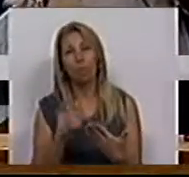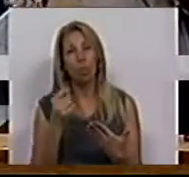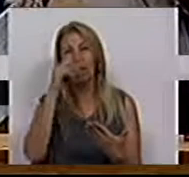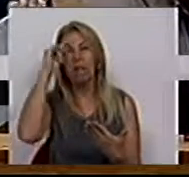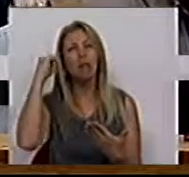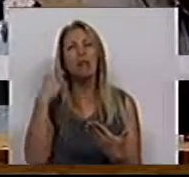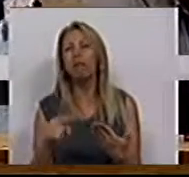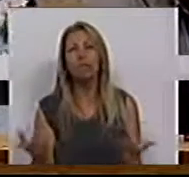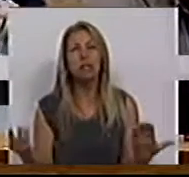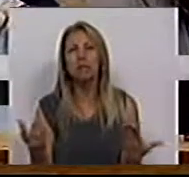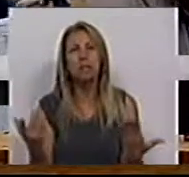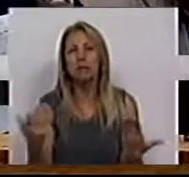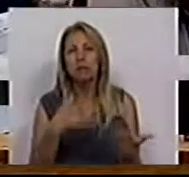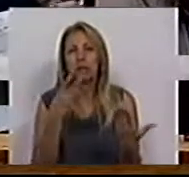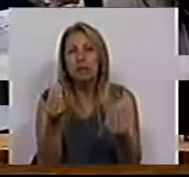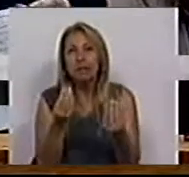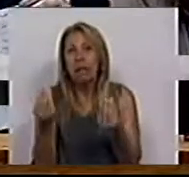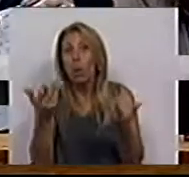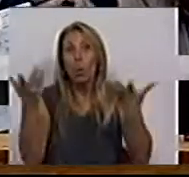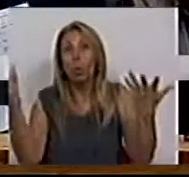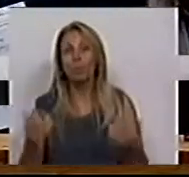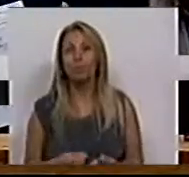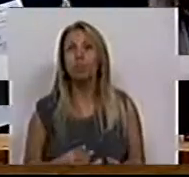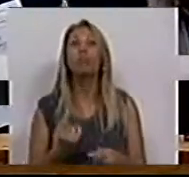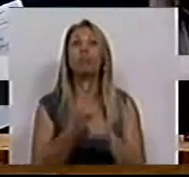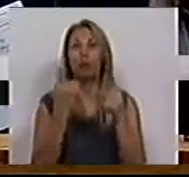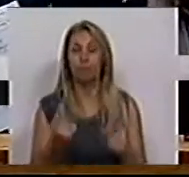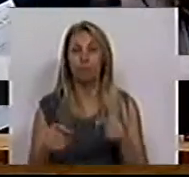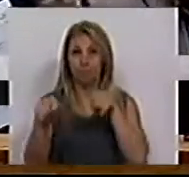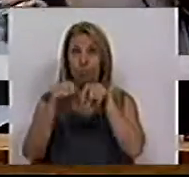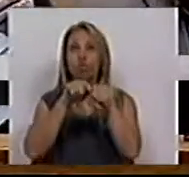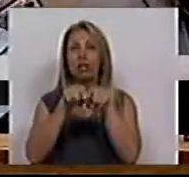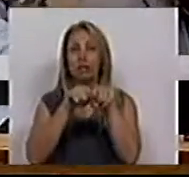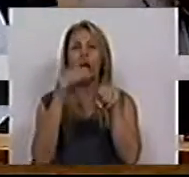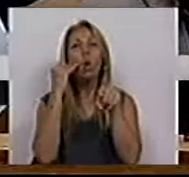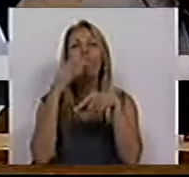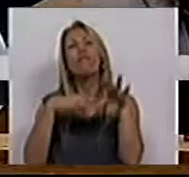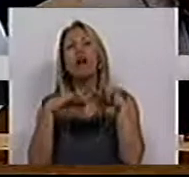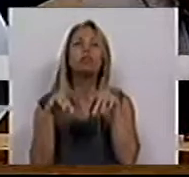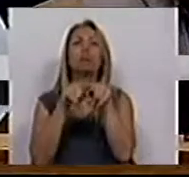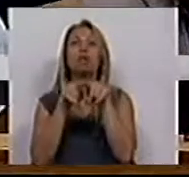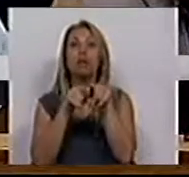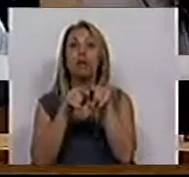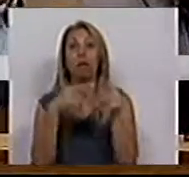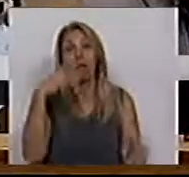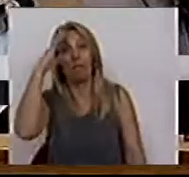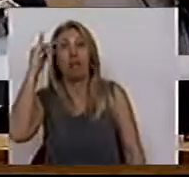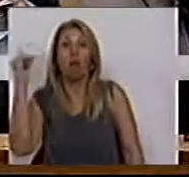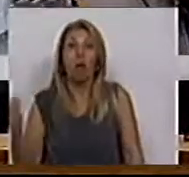qualificar, porque a política faz-se de ideias, faz-se de causas,